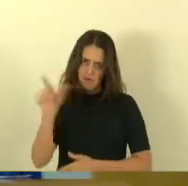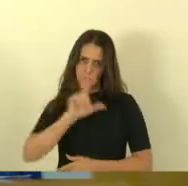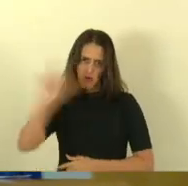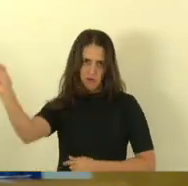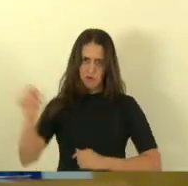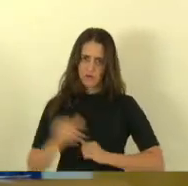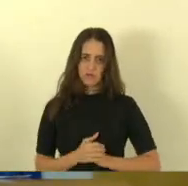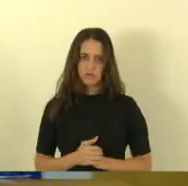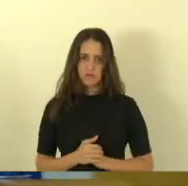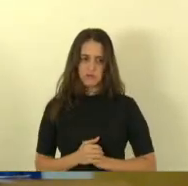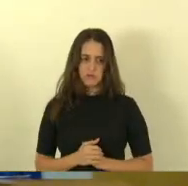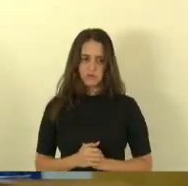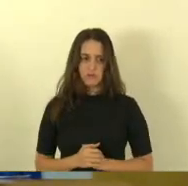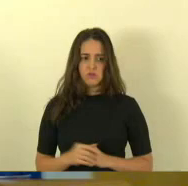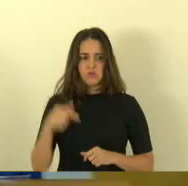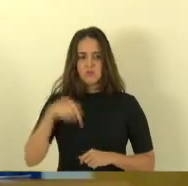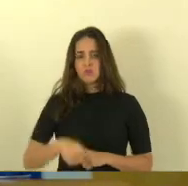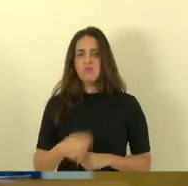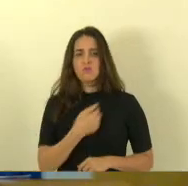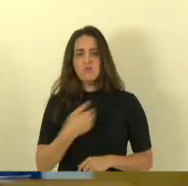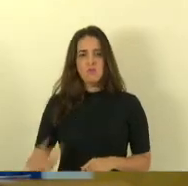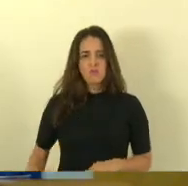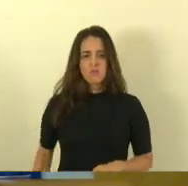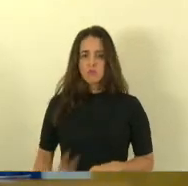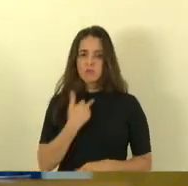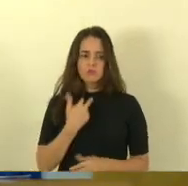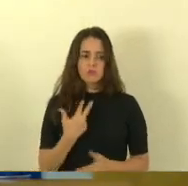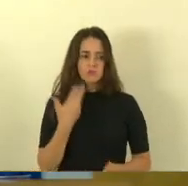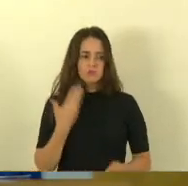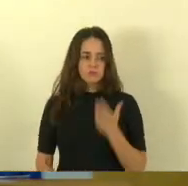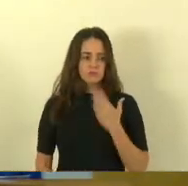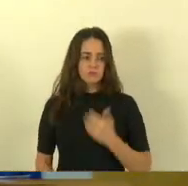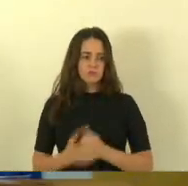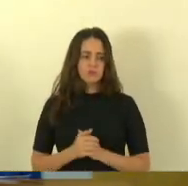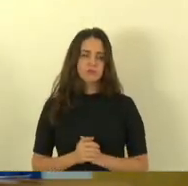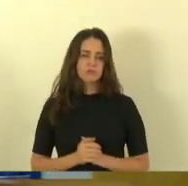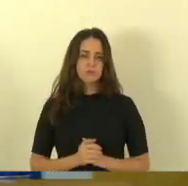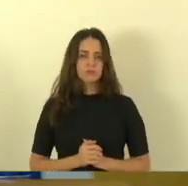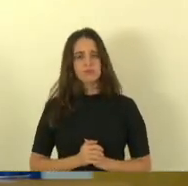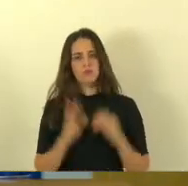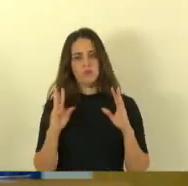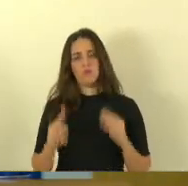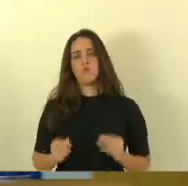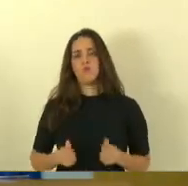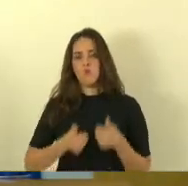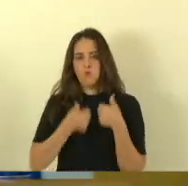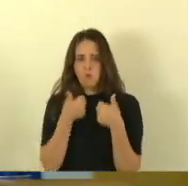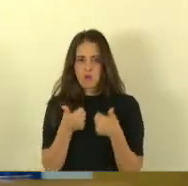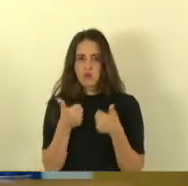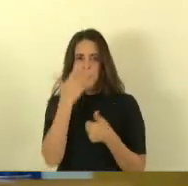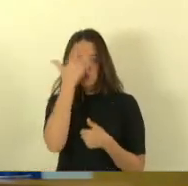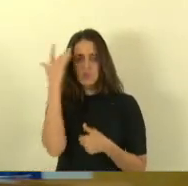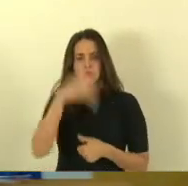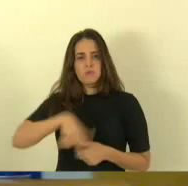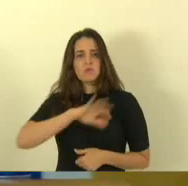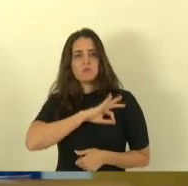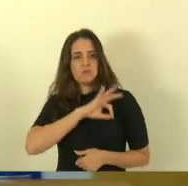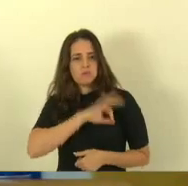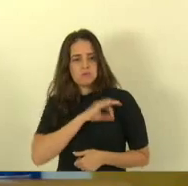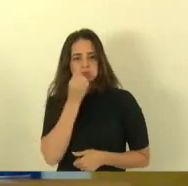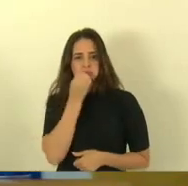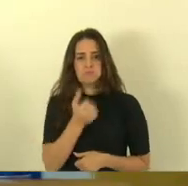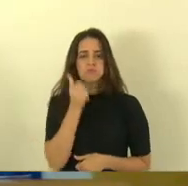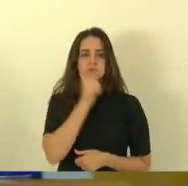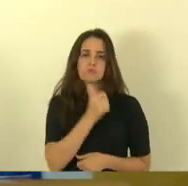e o governo não pode perder a qualidade dessa rapaziada homens e mulheres